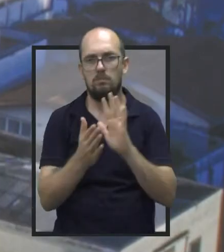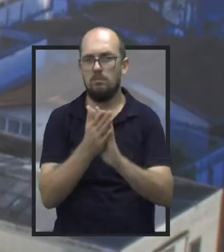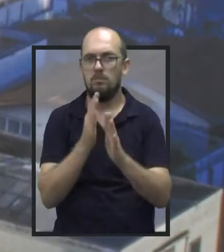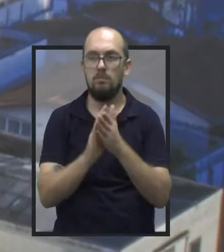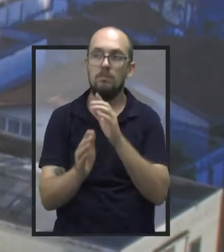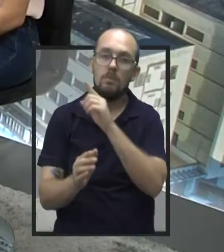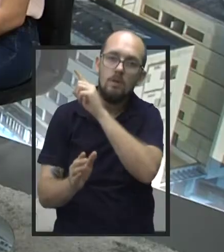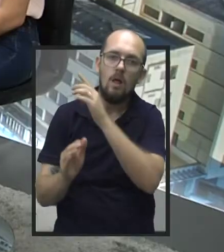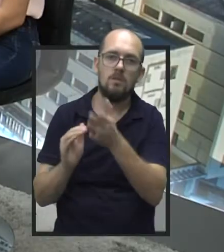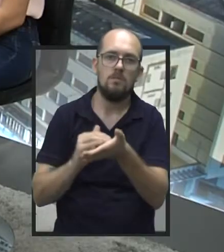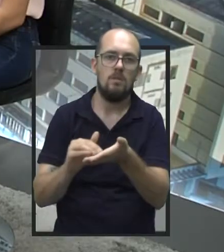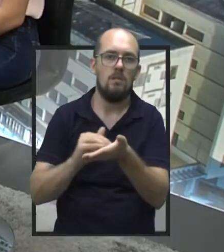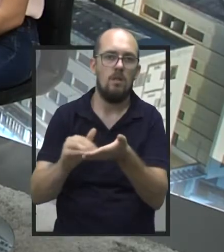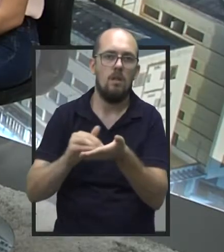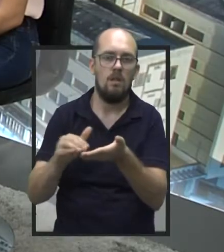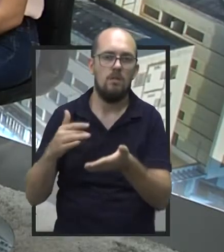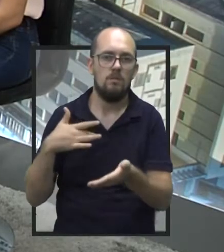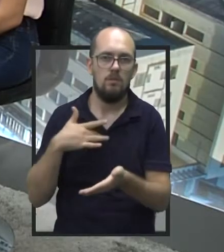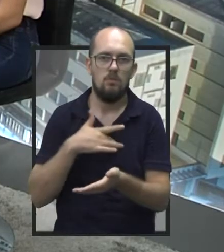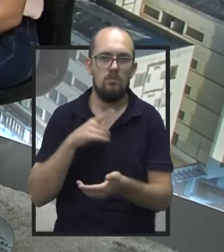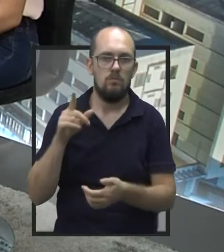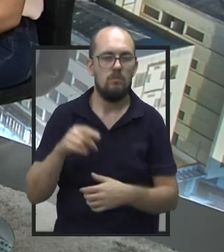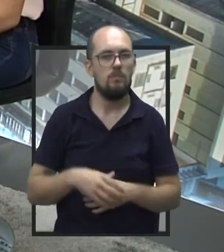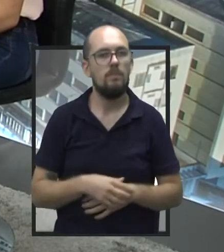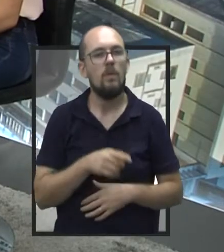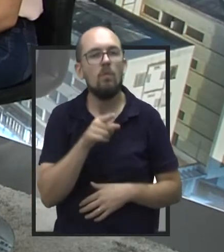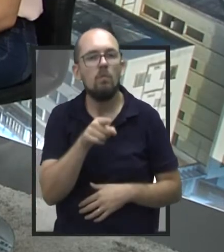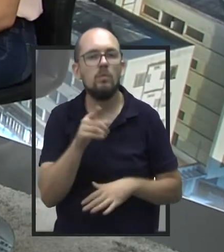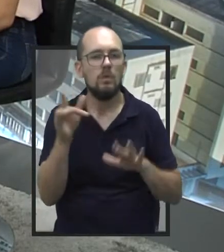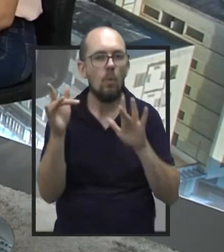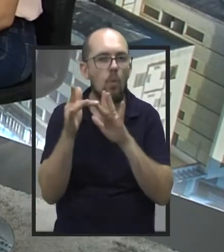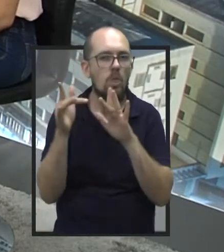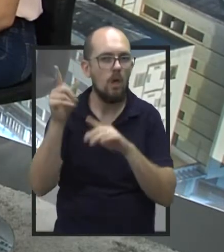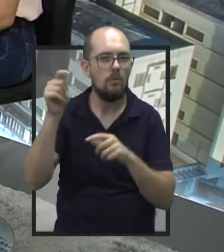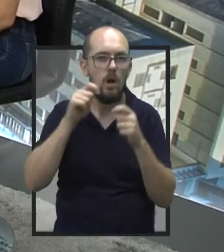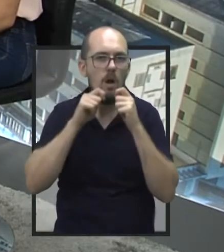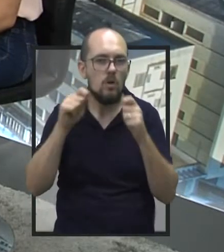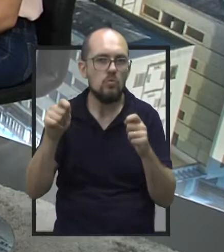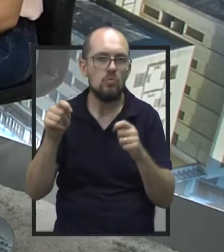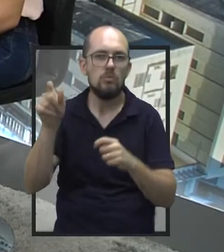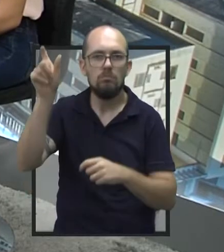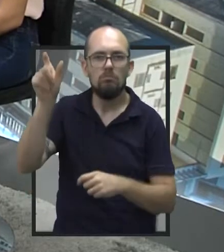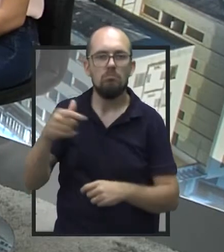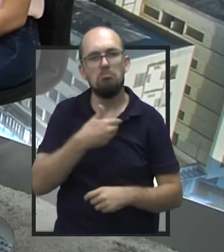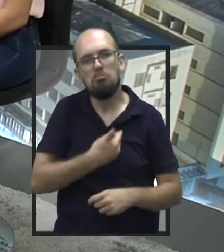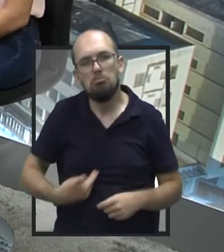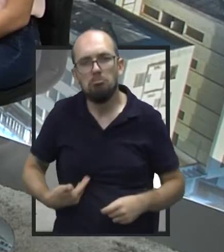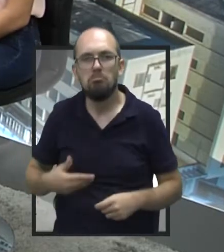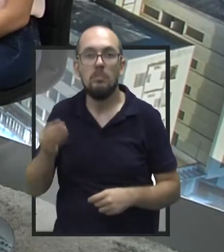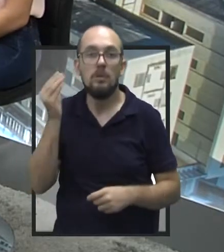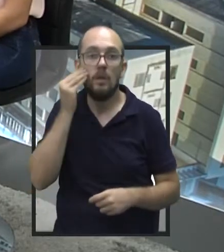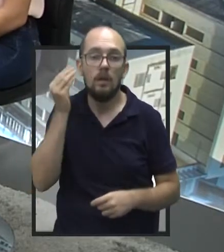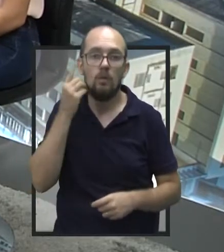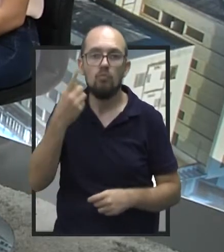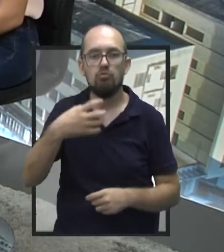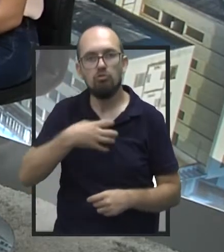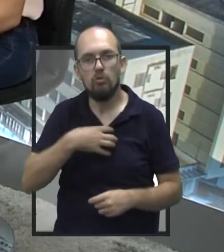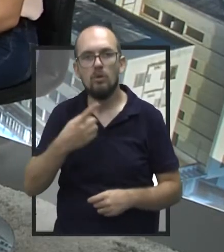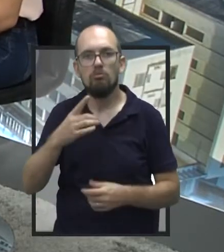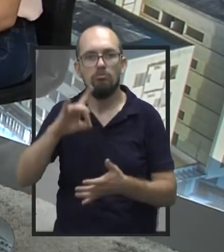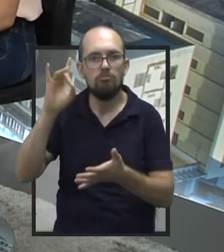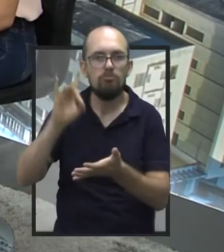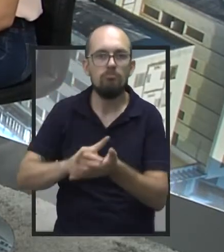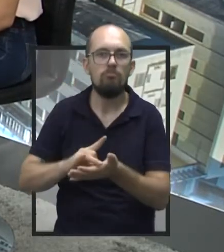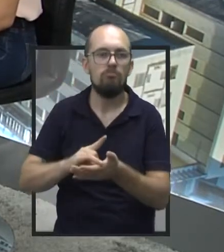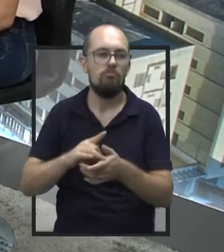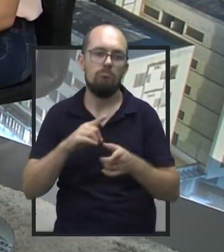Saúde. E a senhora tem mantido contato com a assessoria do deputado ou até mesmo com o governo do Estado para ver a possibilidade de efetivar essa emenda,